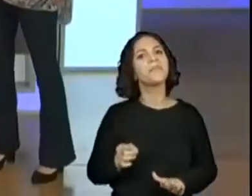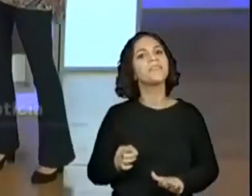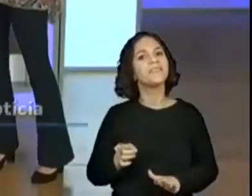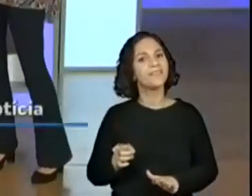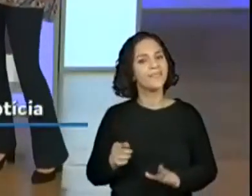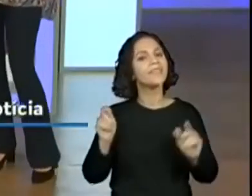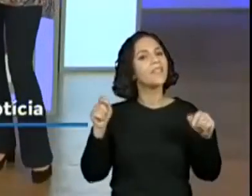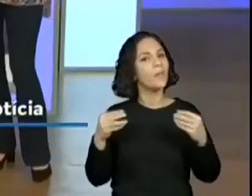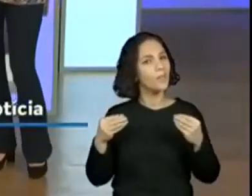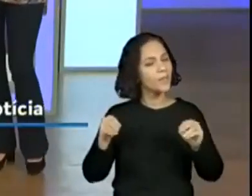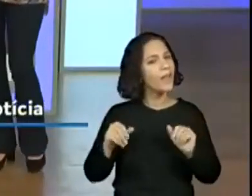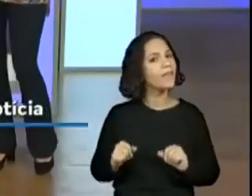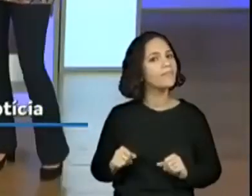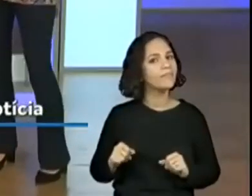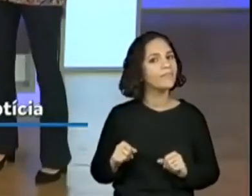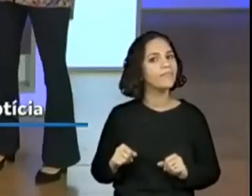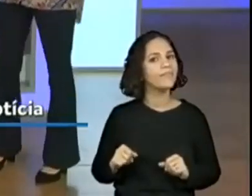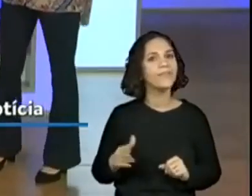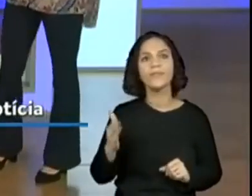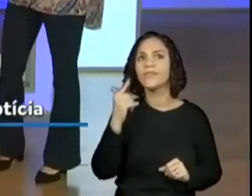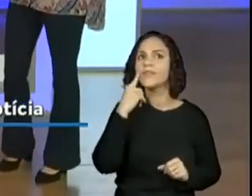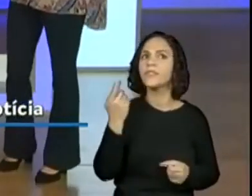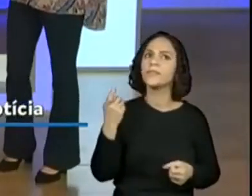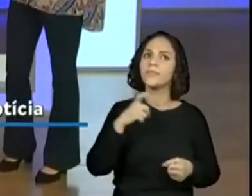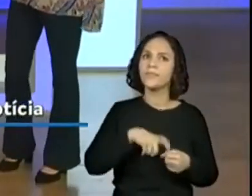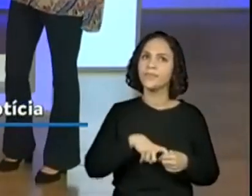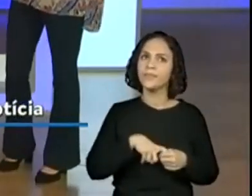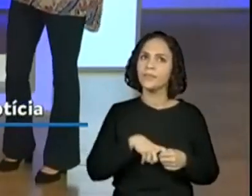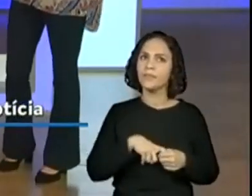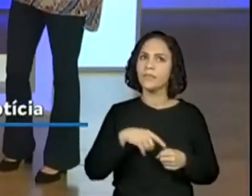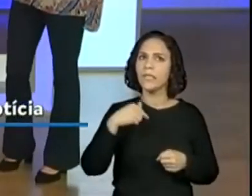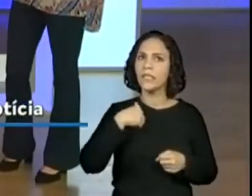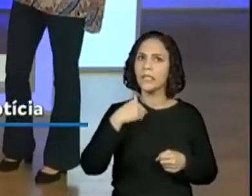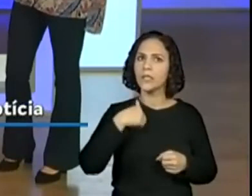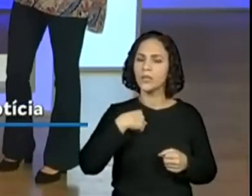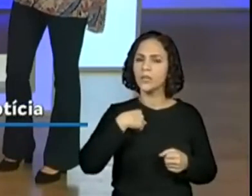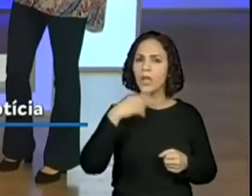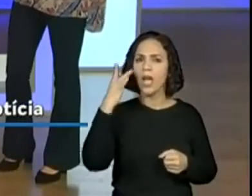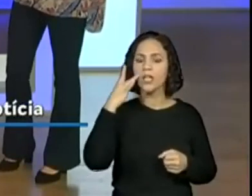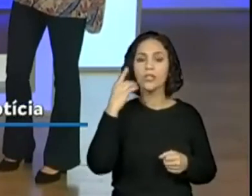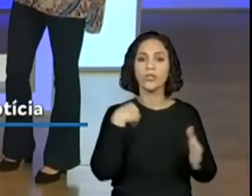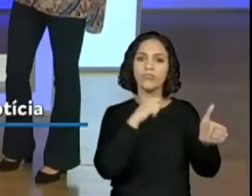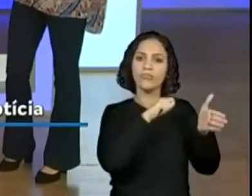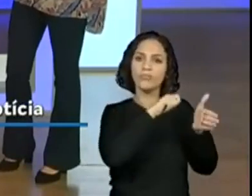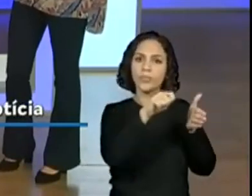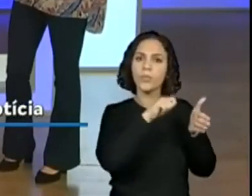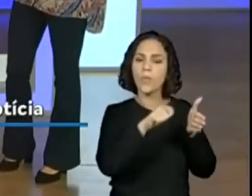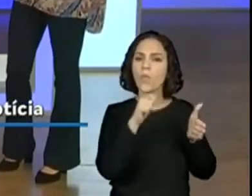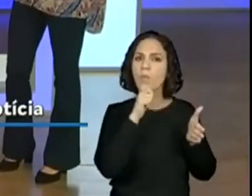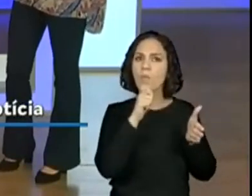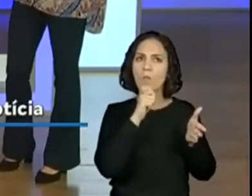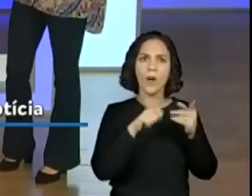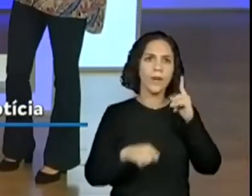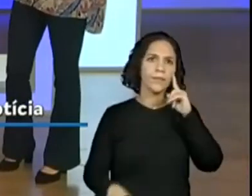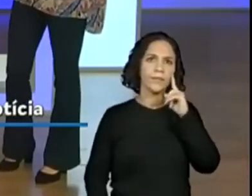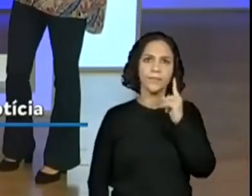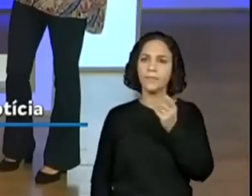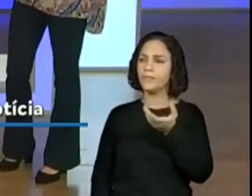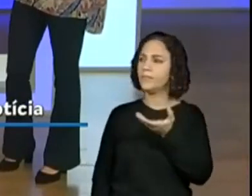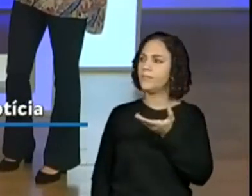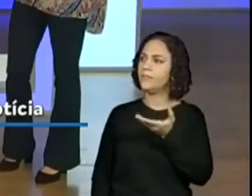colocar aí. Vamos lá. Eu vou até voltar que eu acho que essa parte eu não destaquei. Olha só.